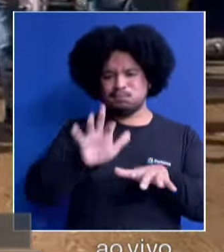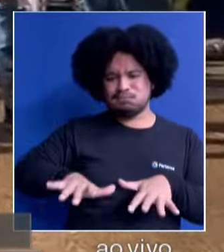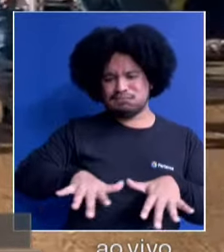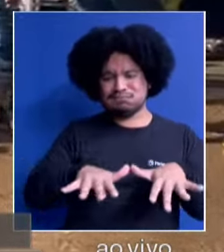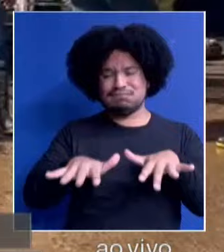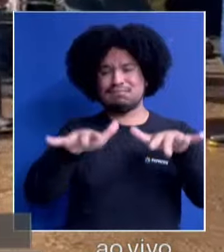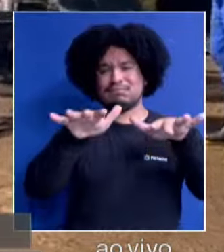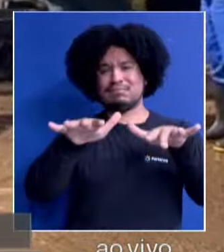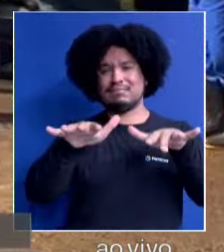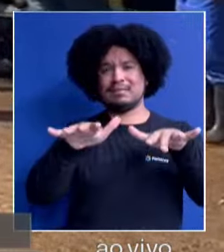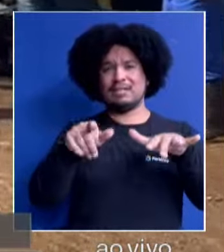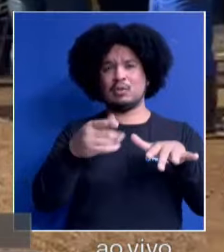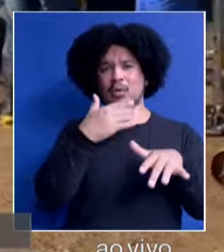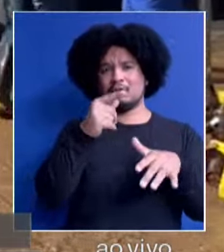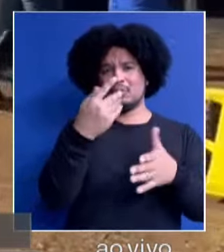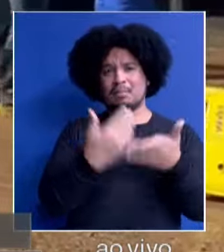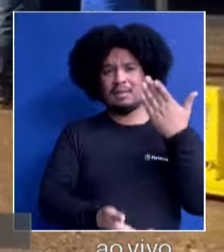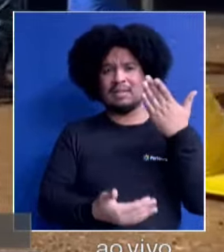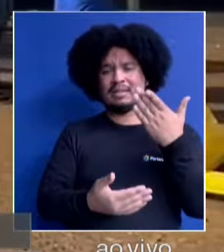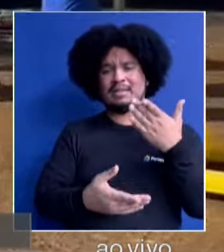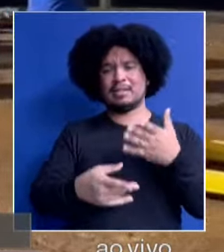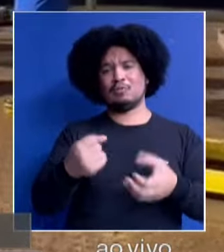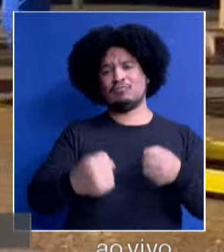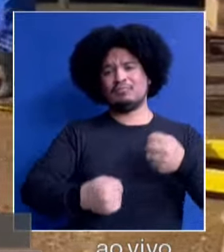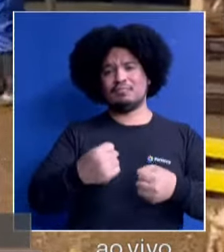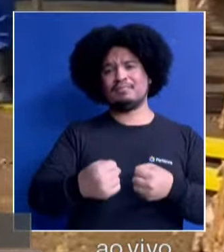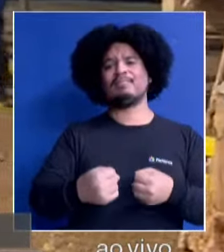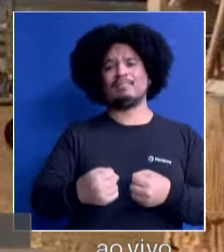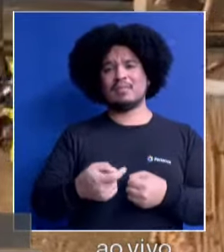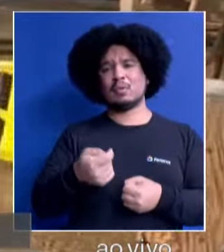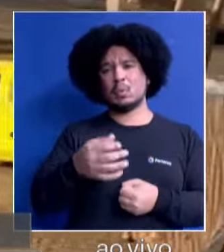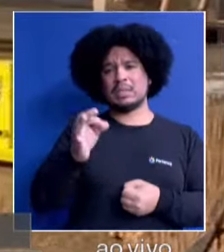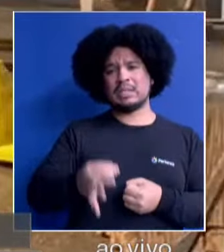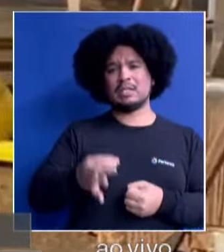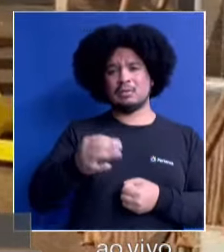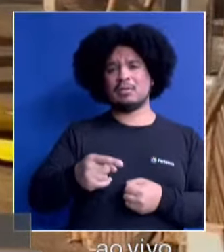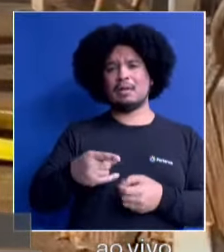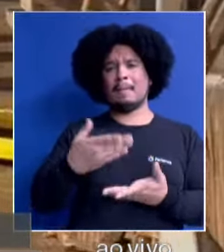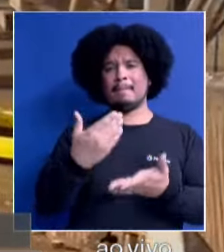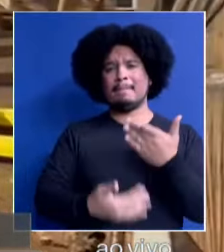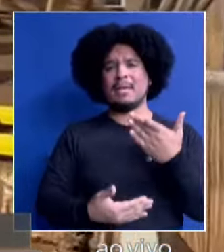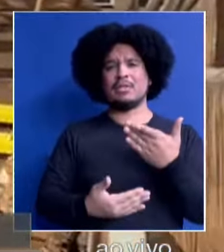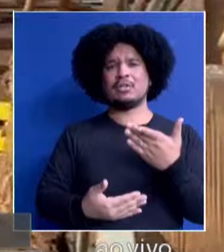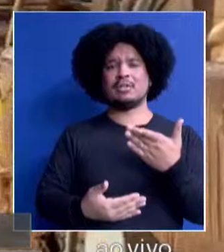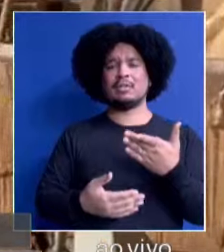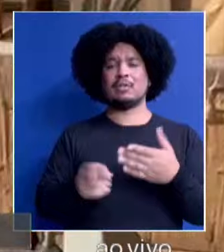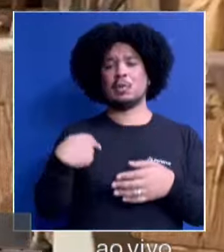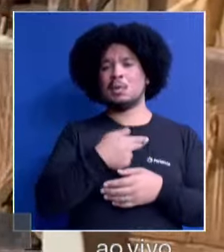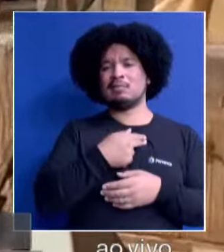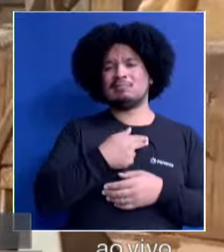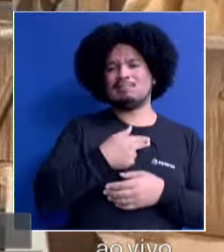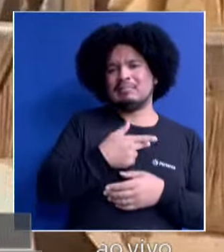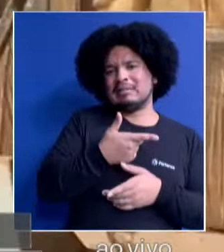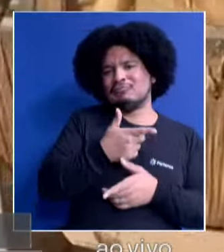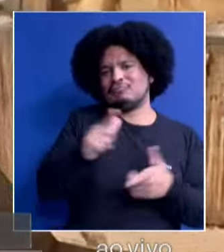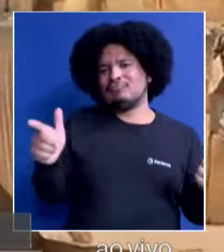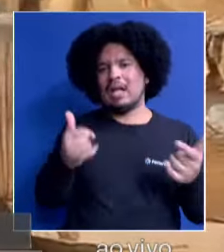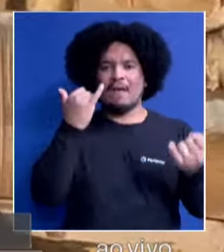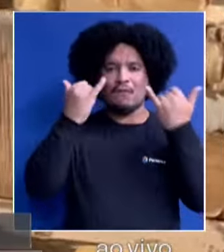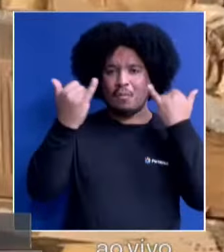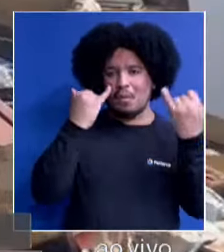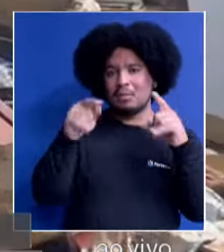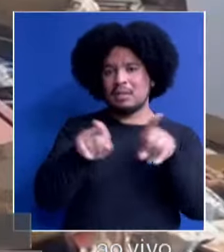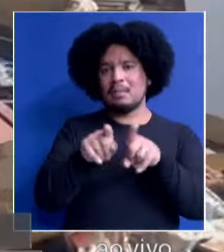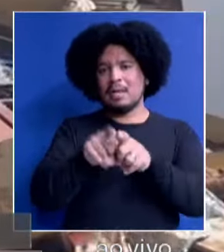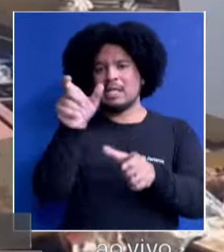seu carro, como é que está? Perdeu o veículo. Principalmente o trabalho, no caso. Provavelmente foi perdido. Porque a gente não sabe notícias, né? O pessoal também